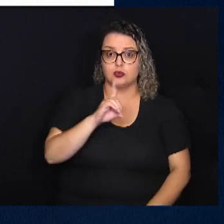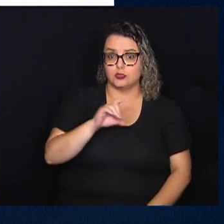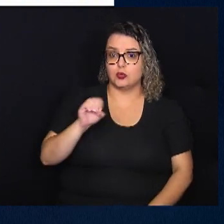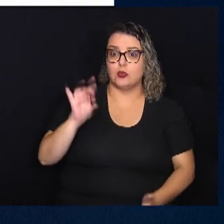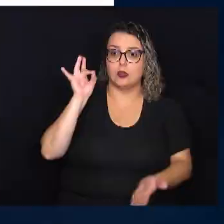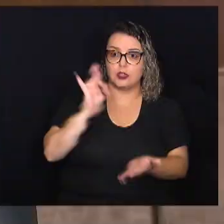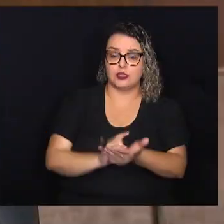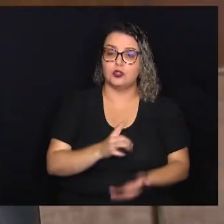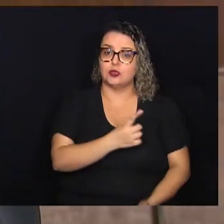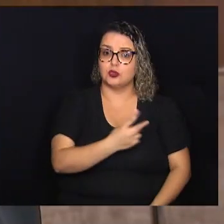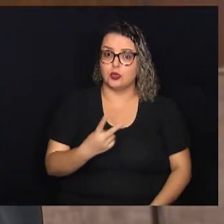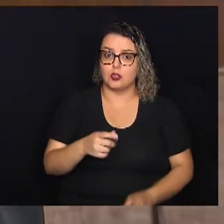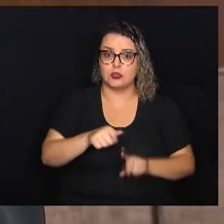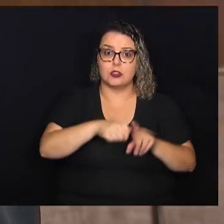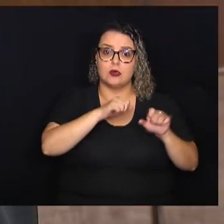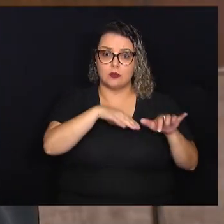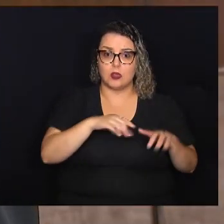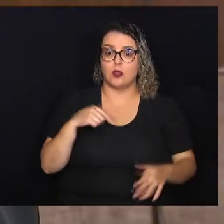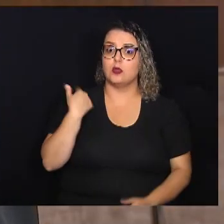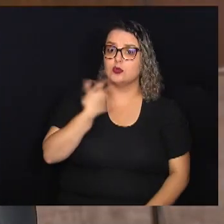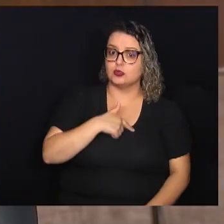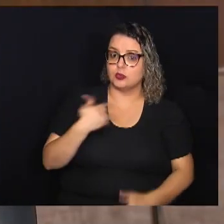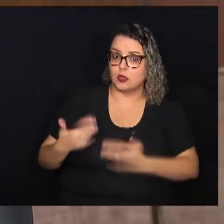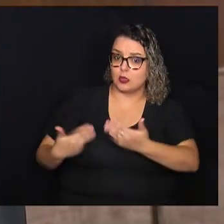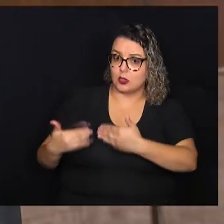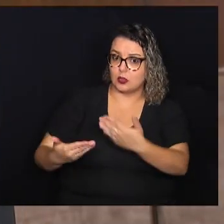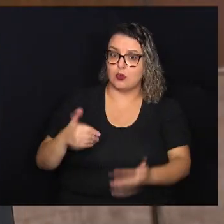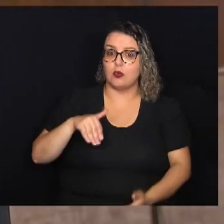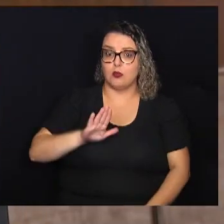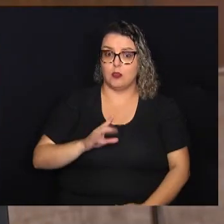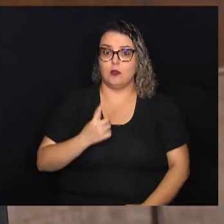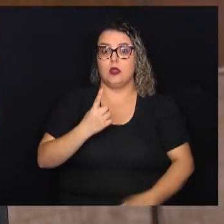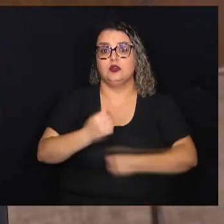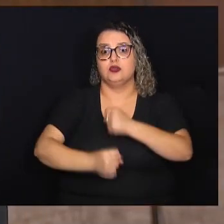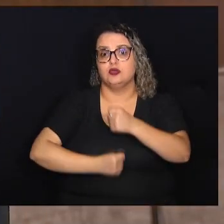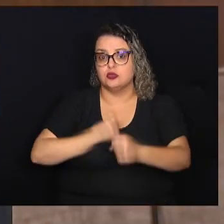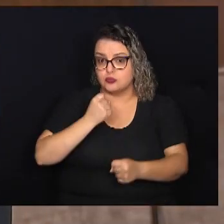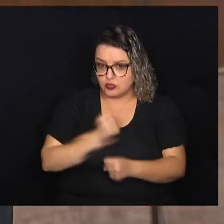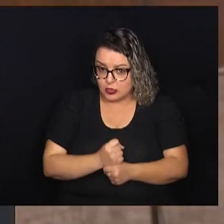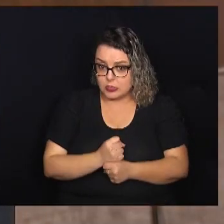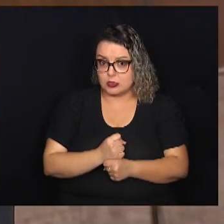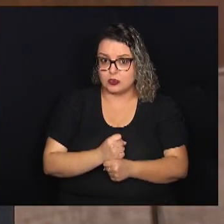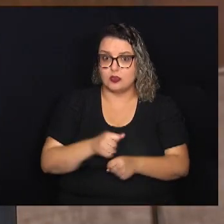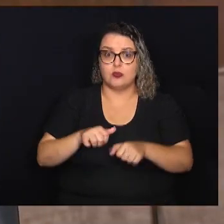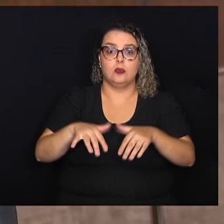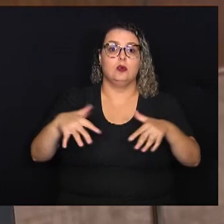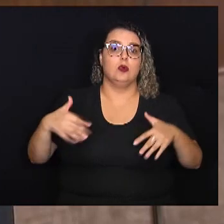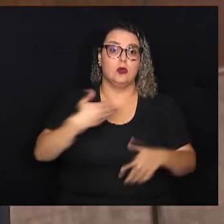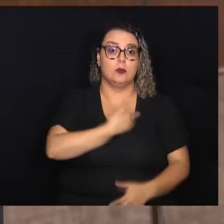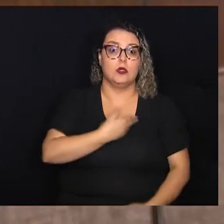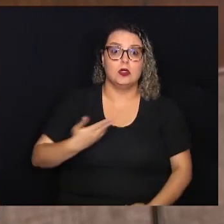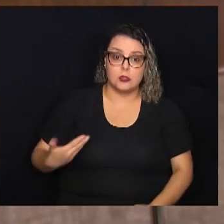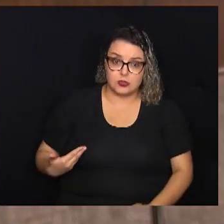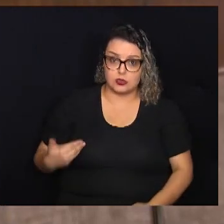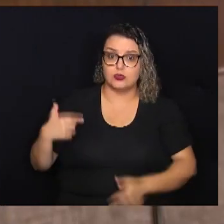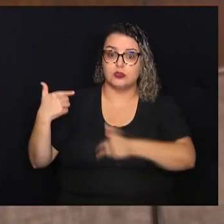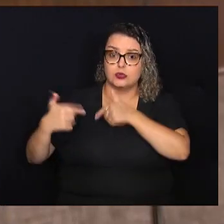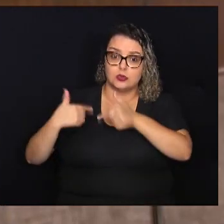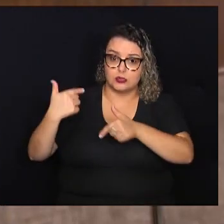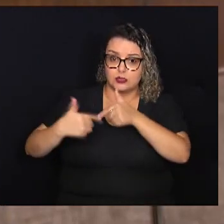dia 12 de setembro. Nós tramitamos elas por mais de um ano, inclusive com audiências públicas trabalhando